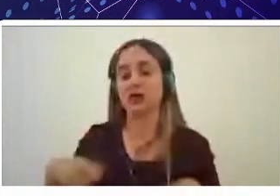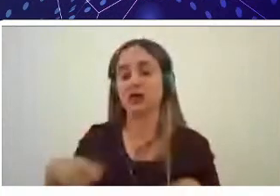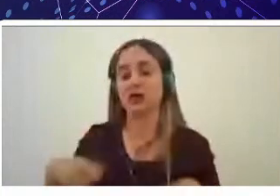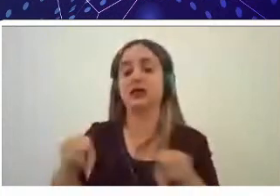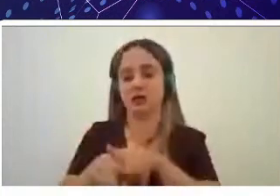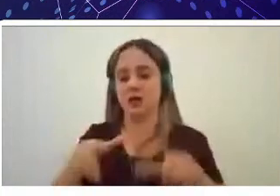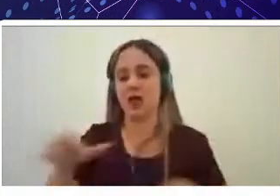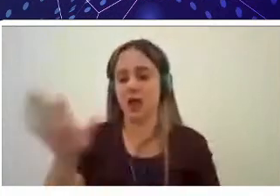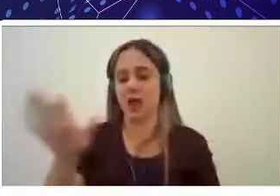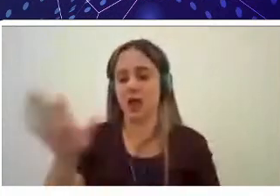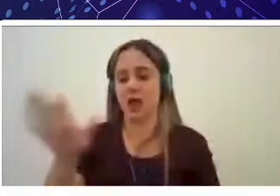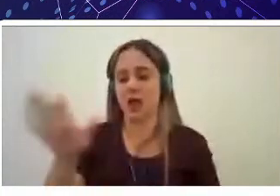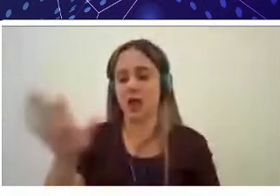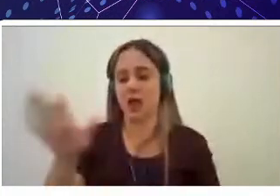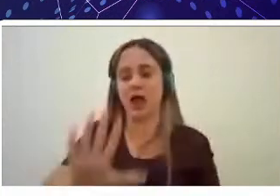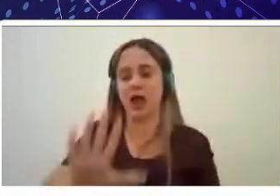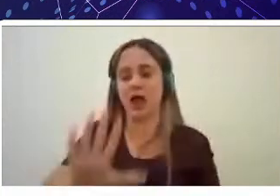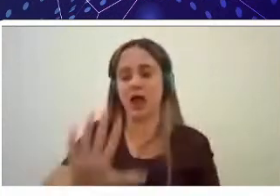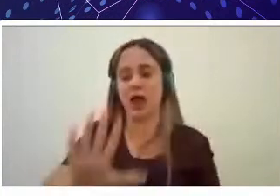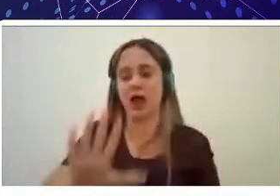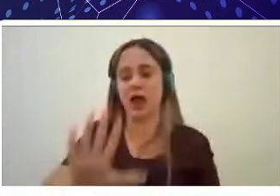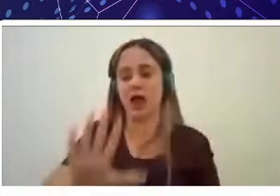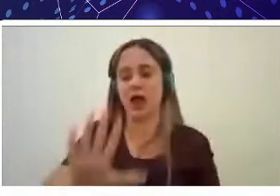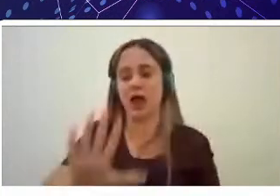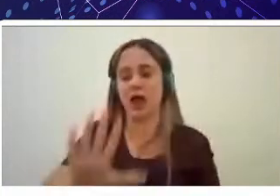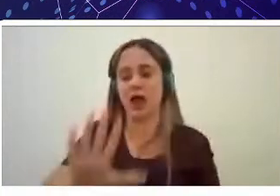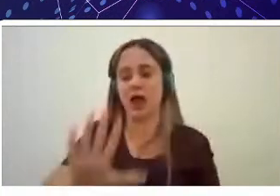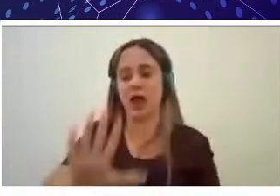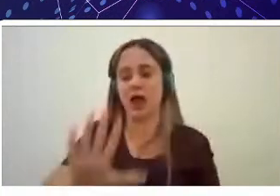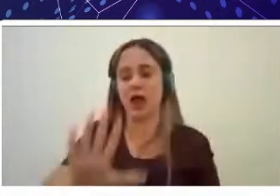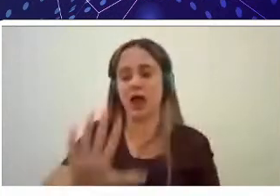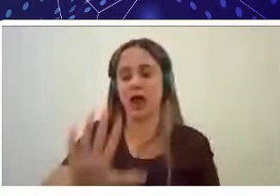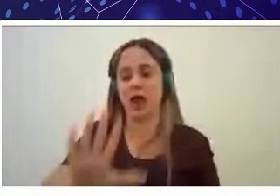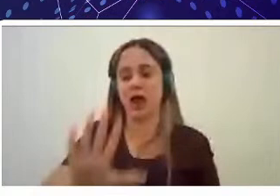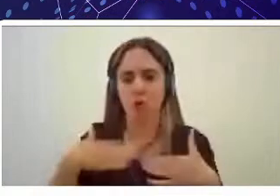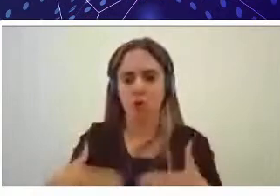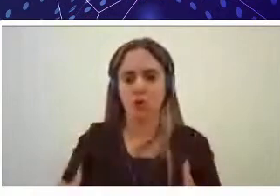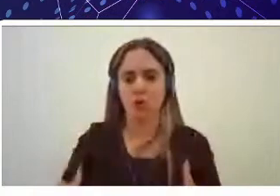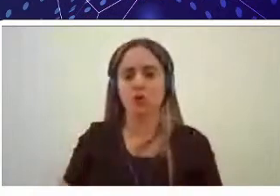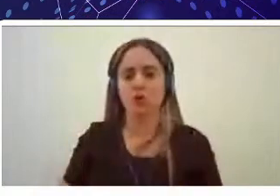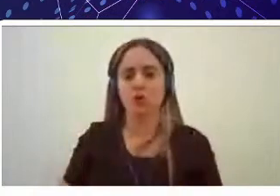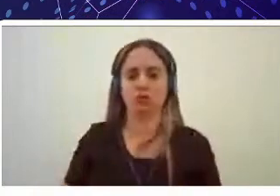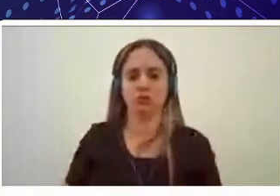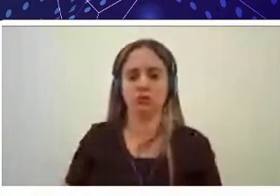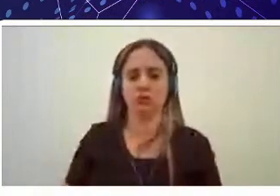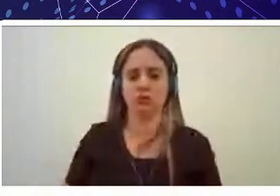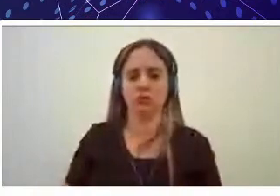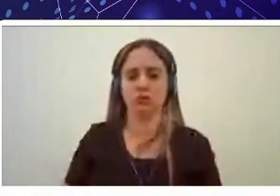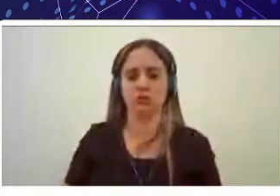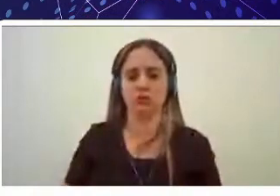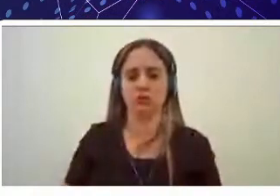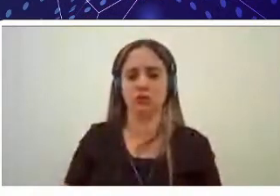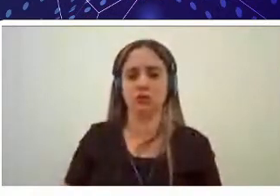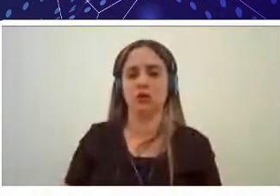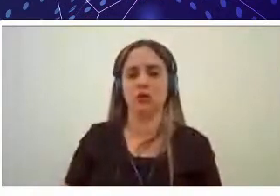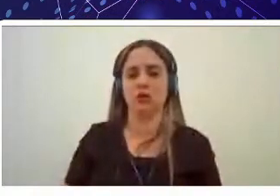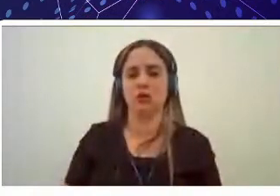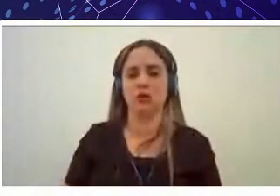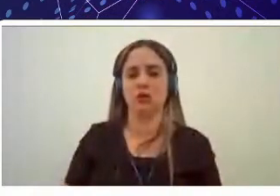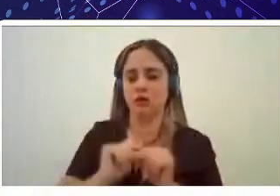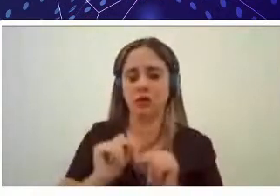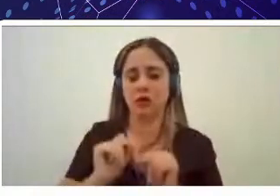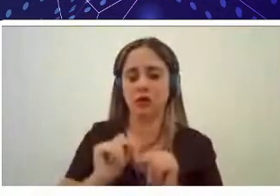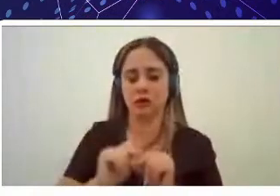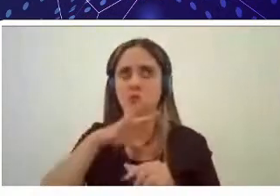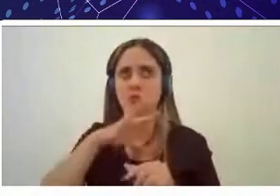tipificação de carcaça, né, ela trabalha com ultrassom e ela vai fazendo isso tanto com bovinos como na área de piscicultura que ela tem